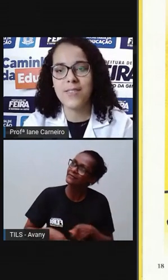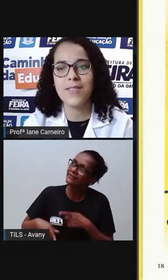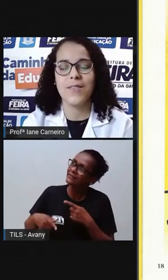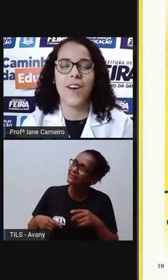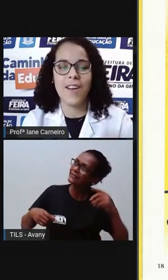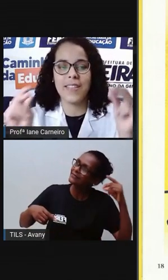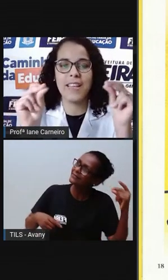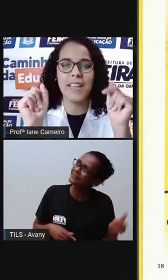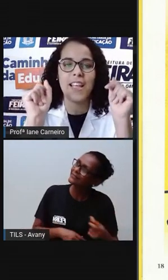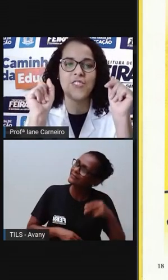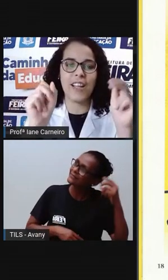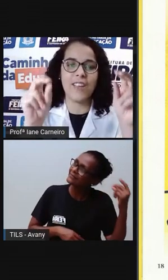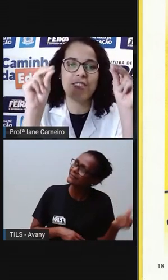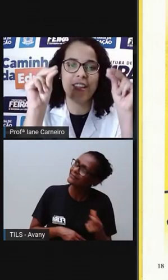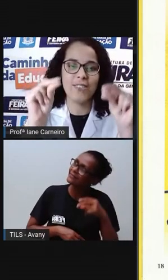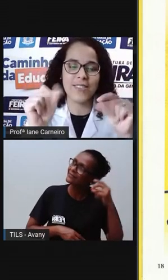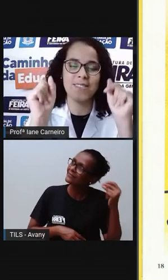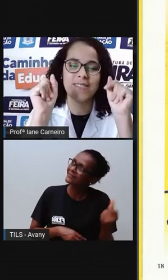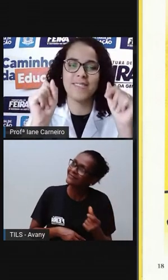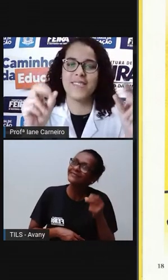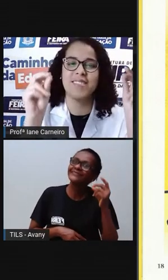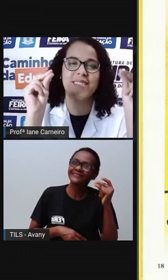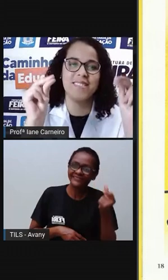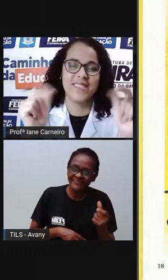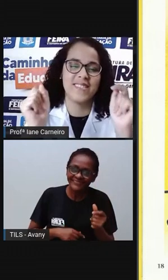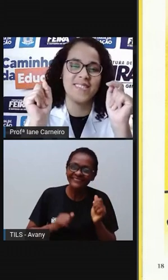teus dedos? Tentem aí estalar os dedos.